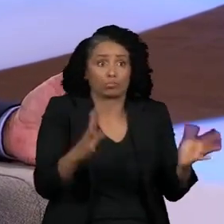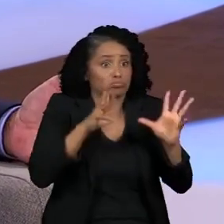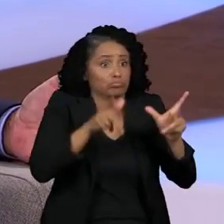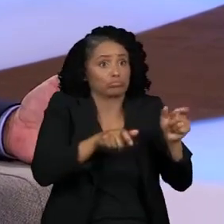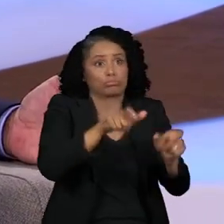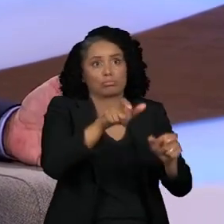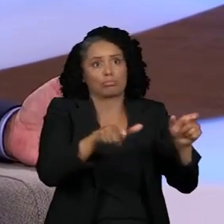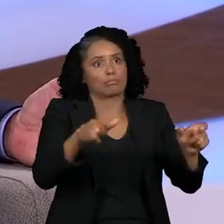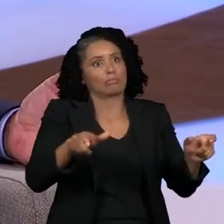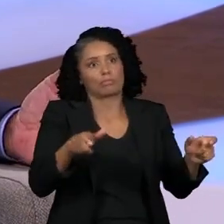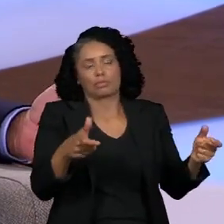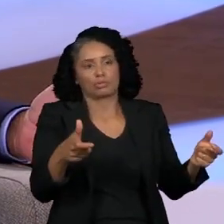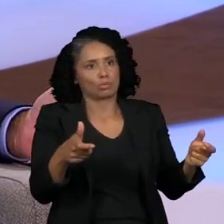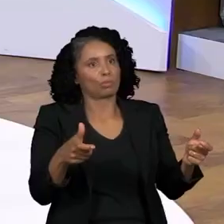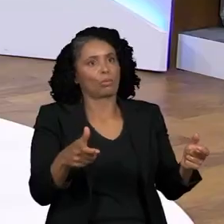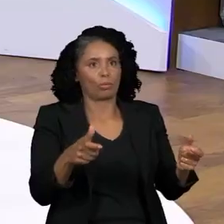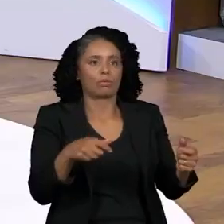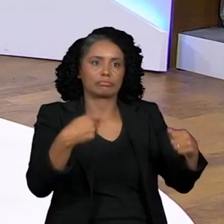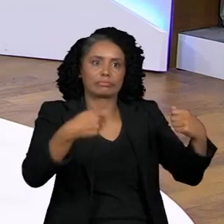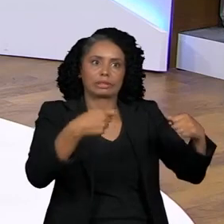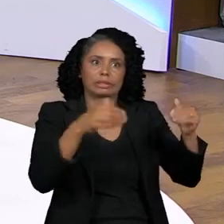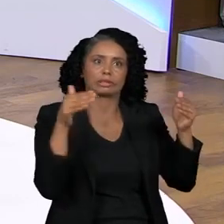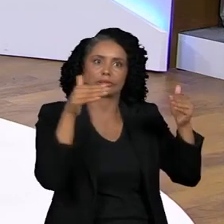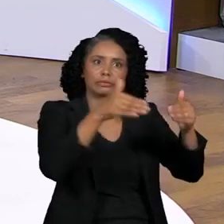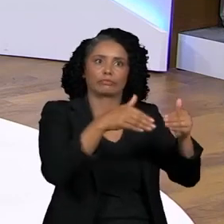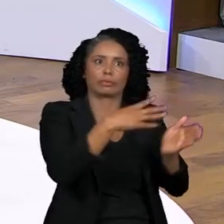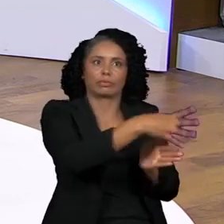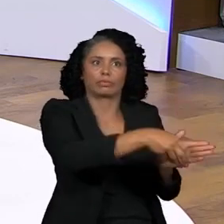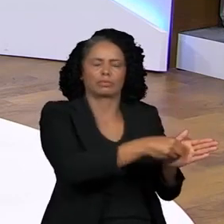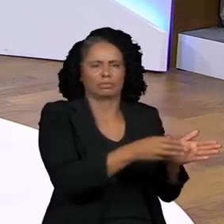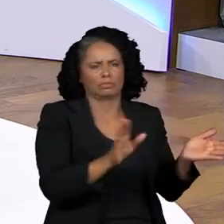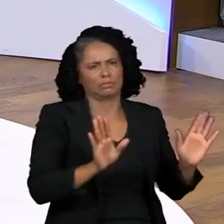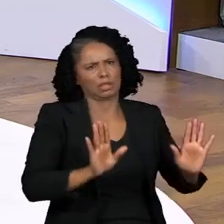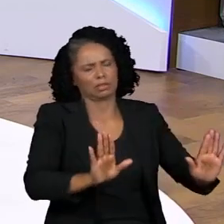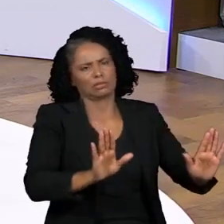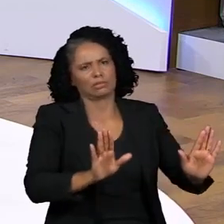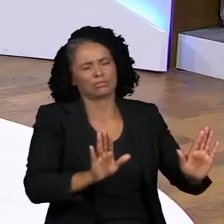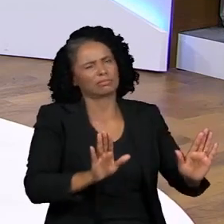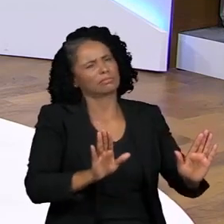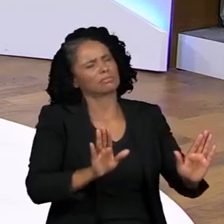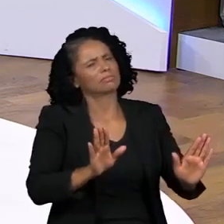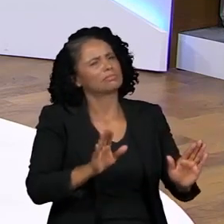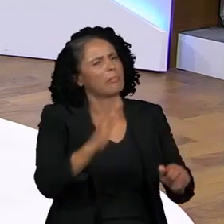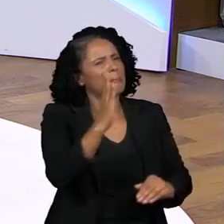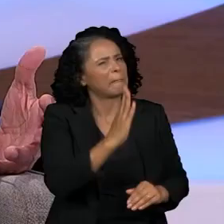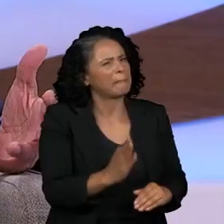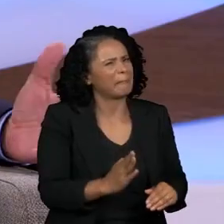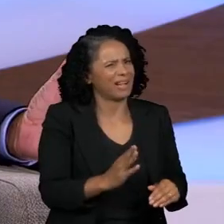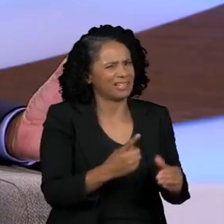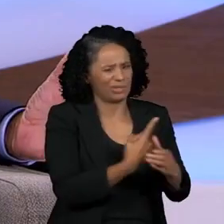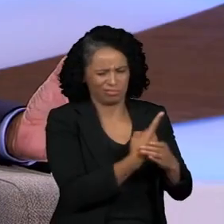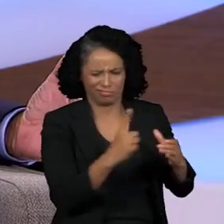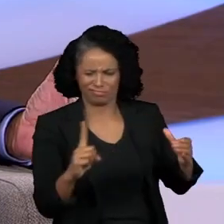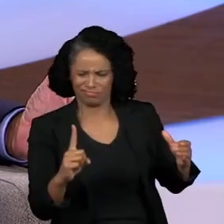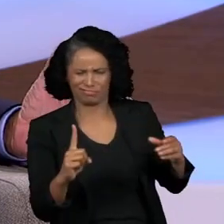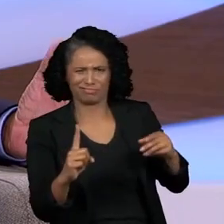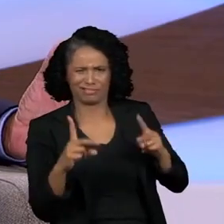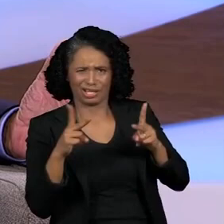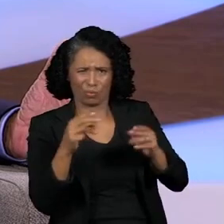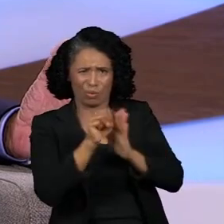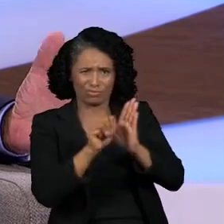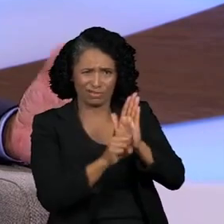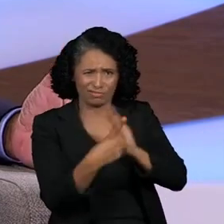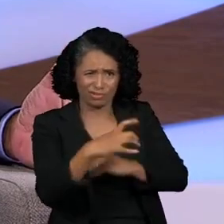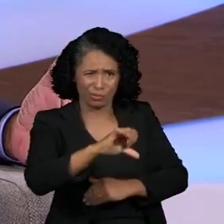Brasil é uma coisa isolada, a Amazônia é uma coisa isolada como era no século XIX. Não é, em 1991 eu pus o Davi